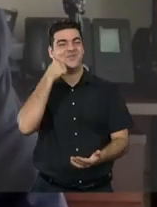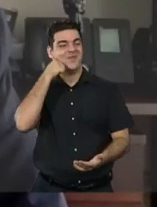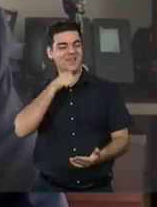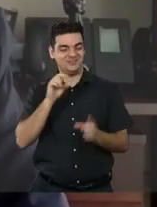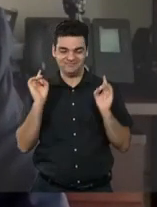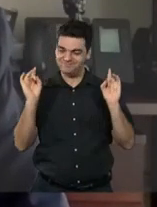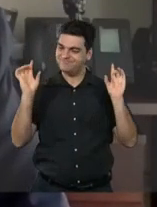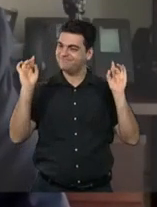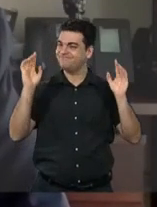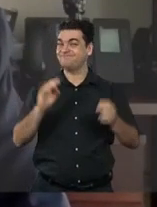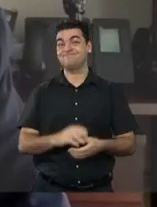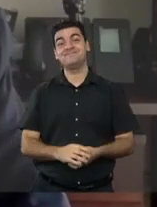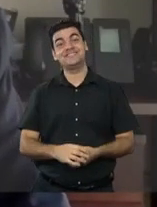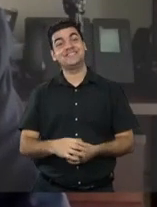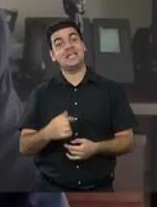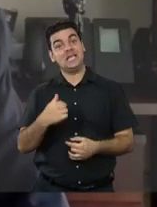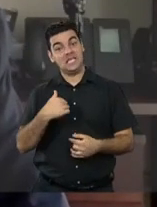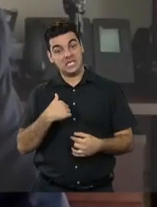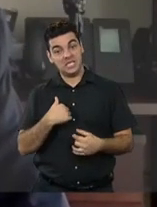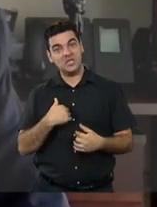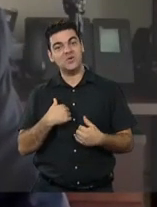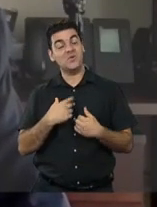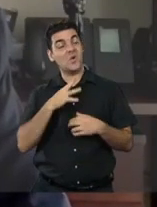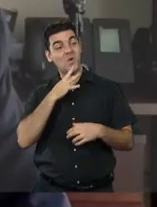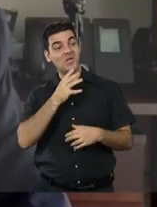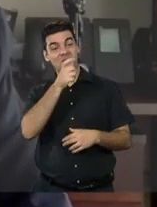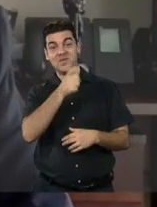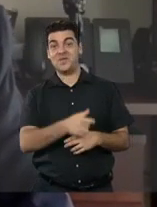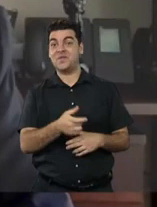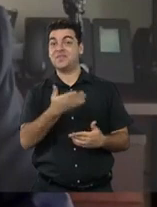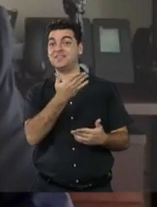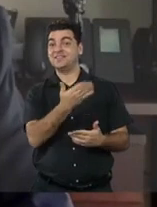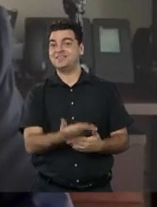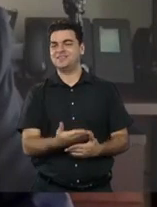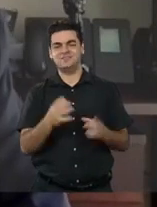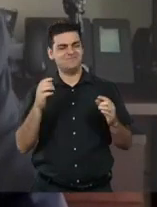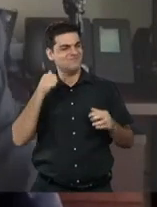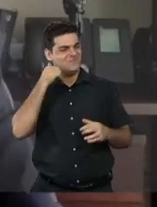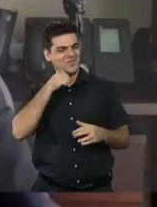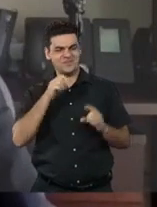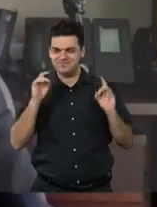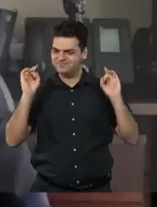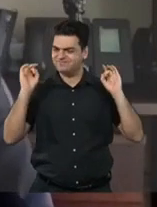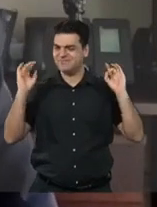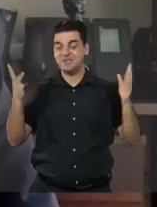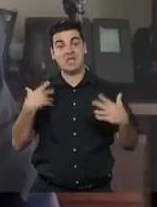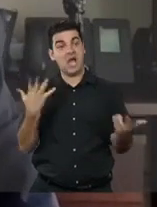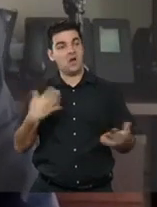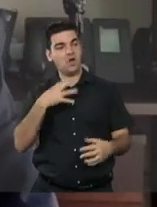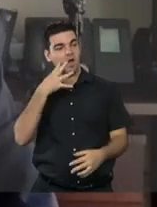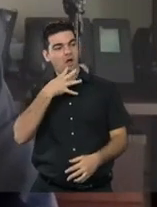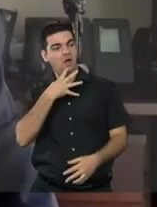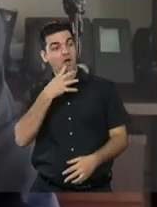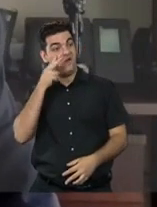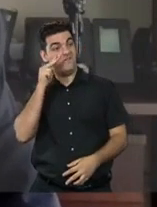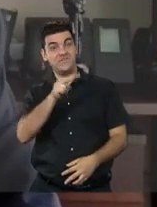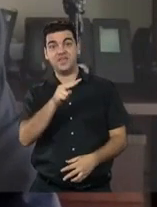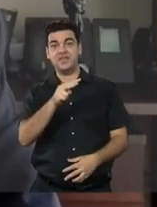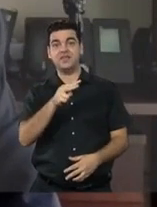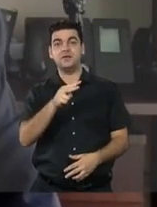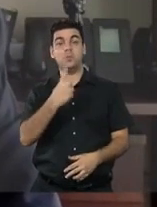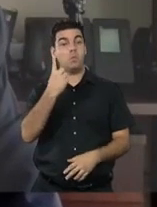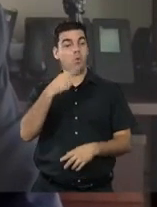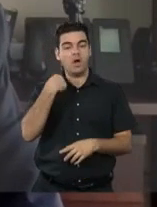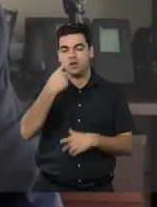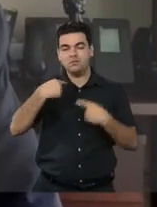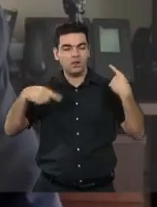mulher e aqui reunindo esse grupo extraordinário de mulheres com quem teremos o privilégio de passar a próxima